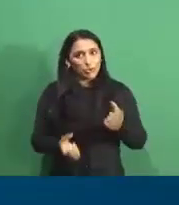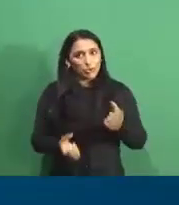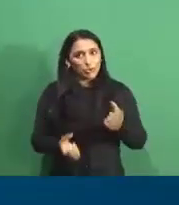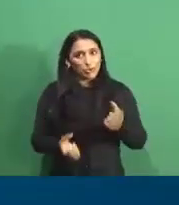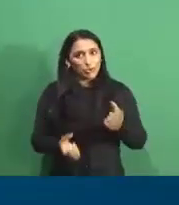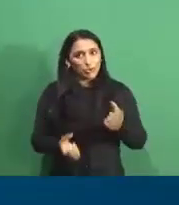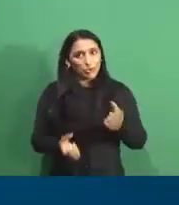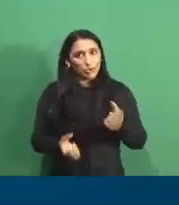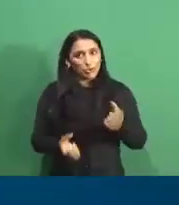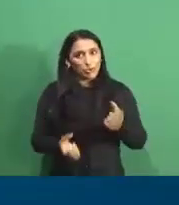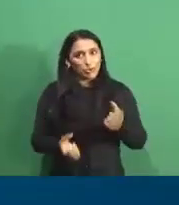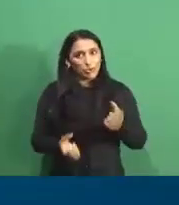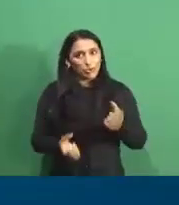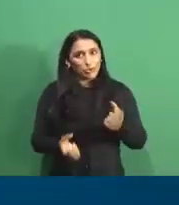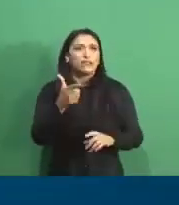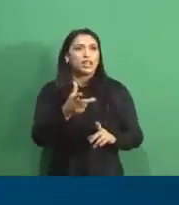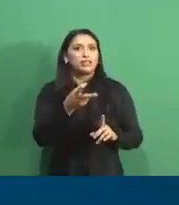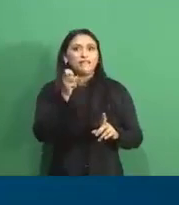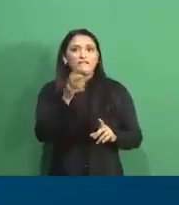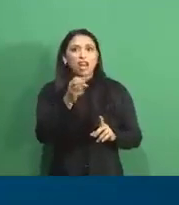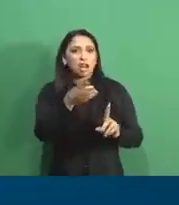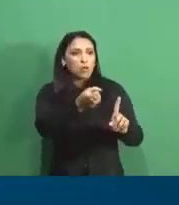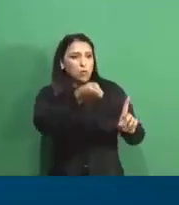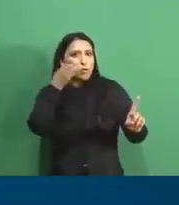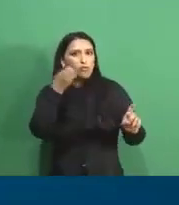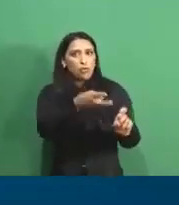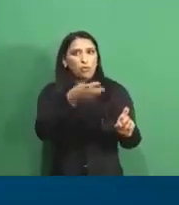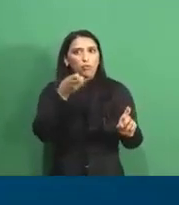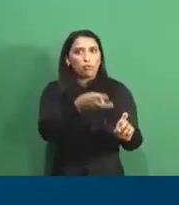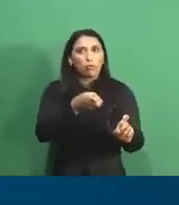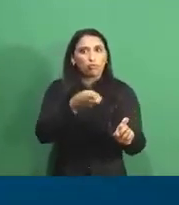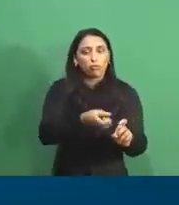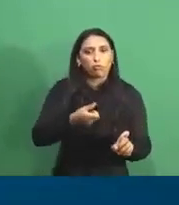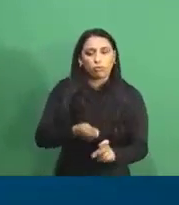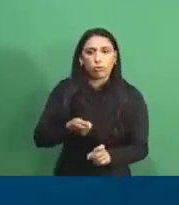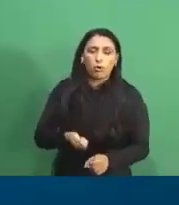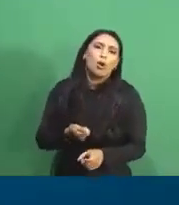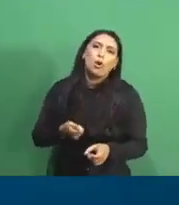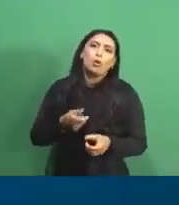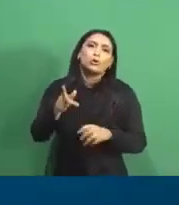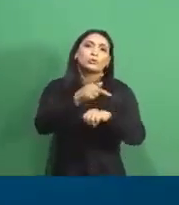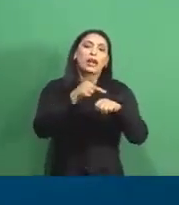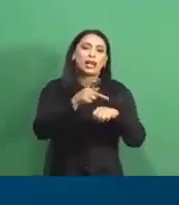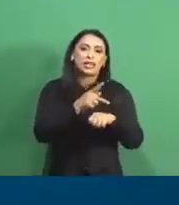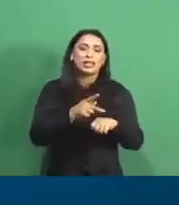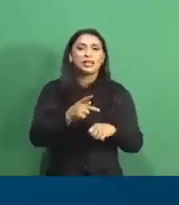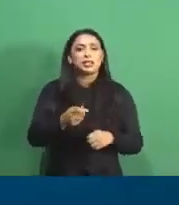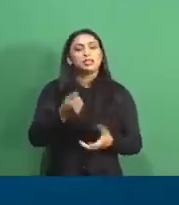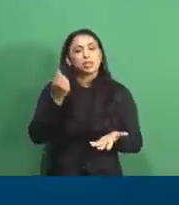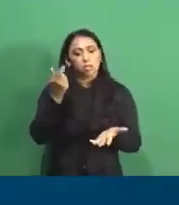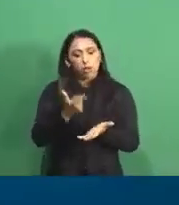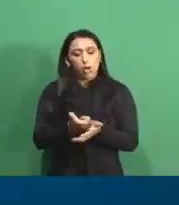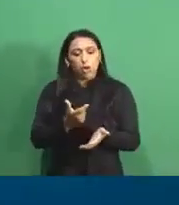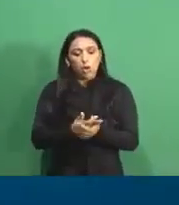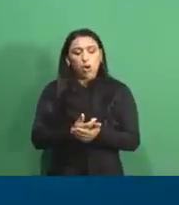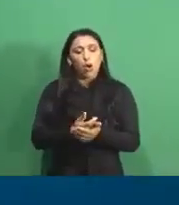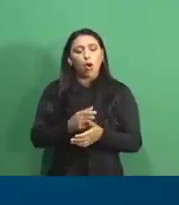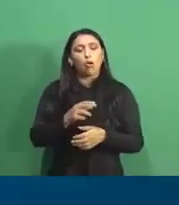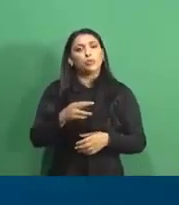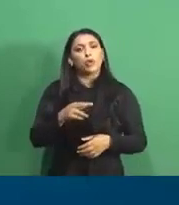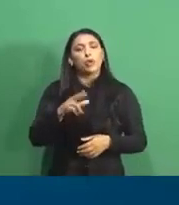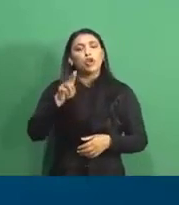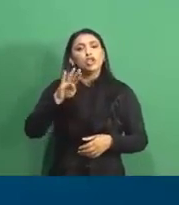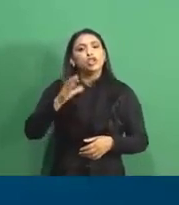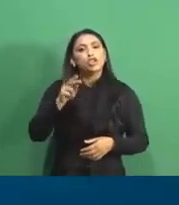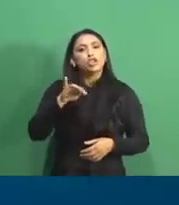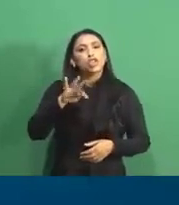estar mais aplicando tanto inseticida pela sua saúde. Os países que compram, o Chile, por exemplo, é um país